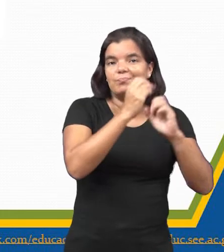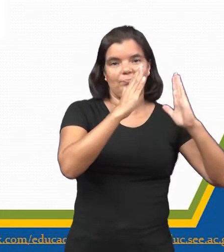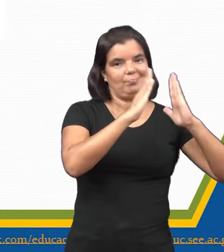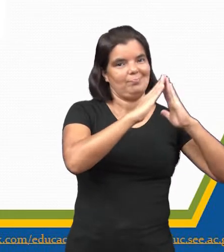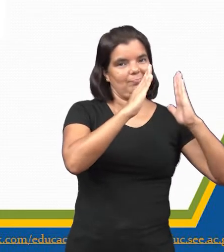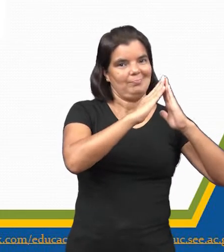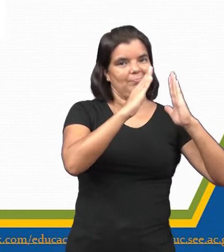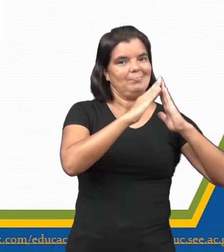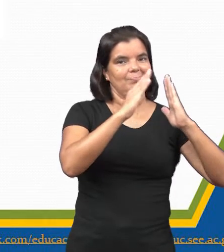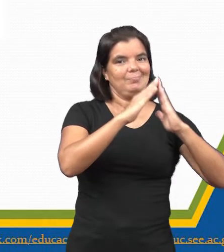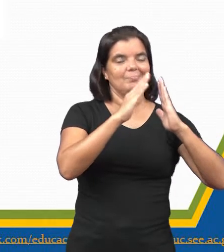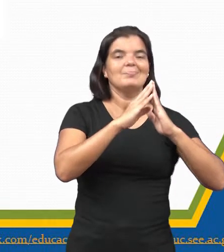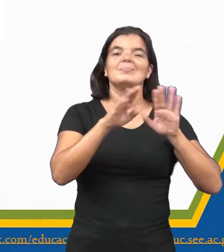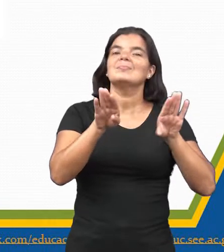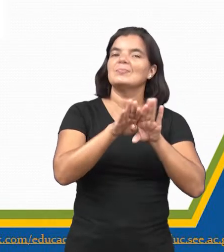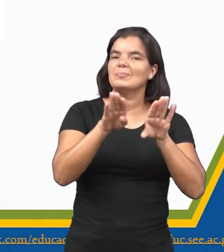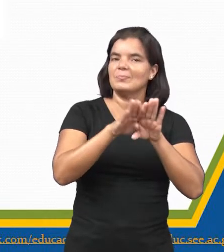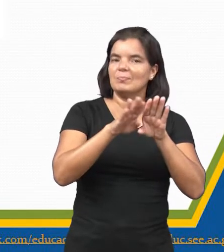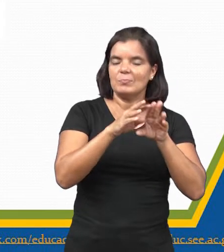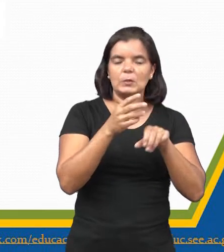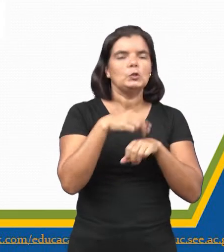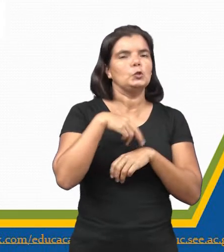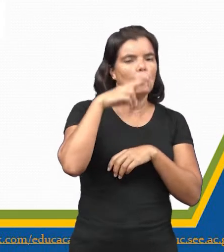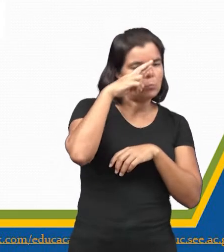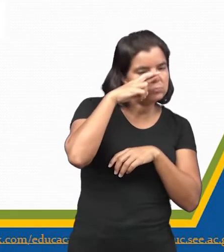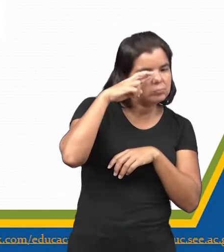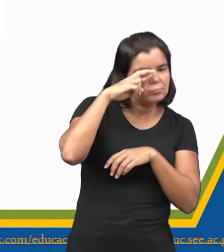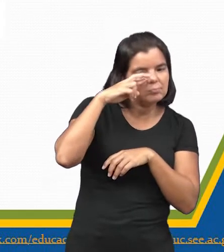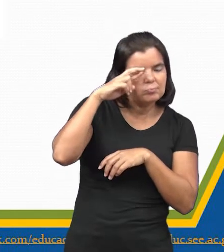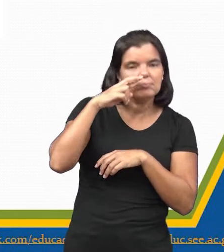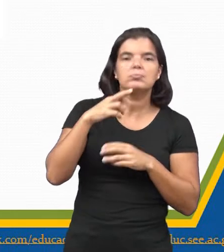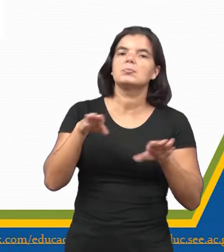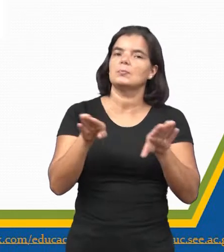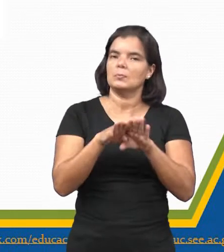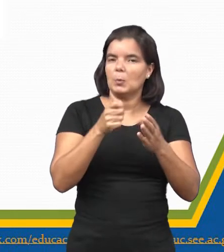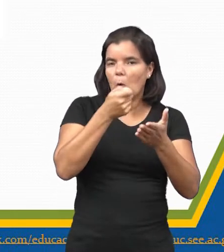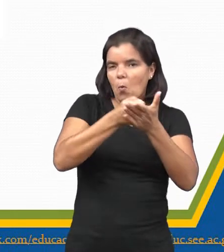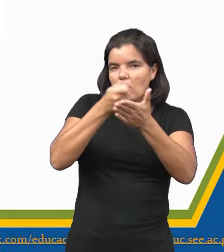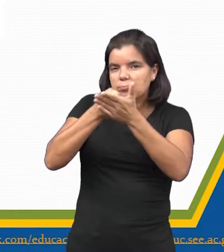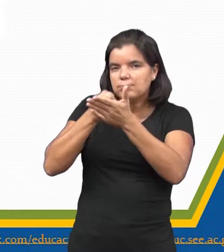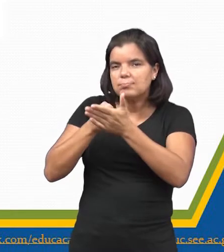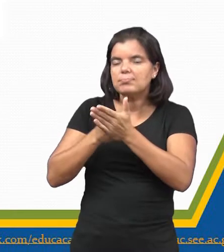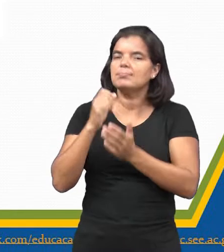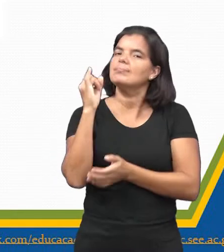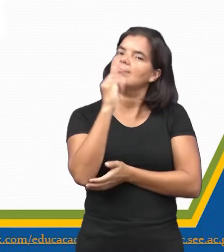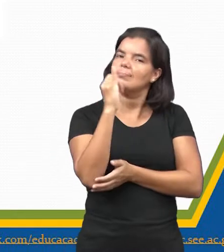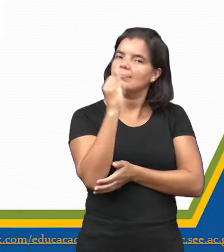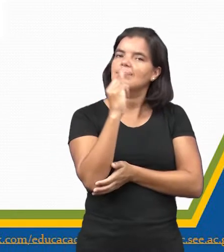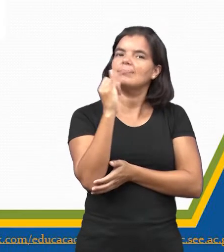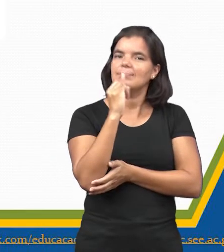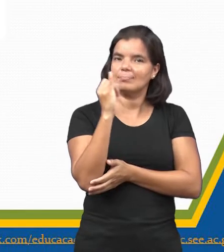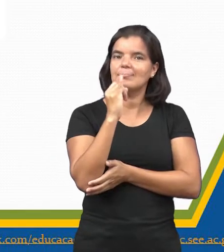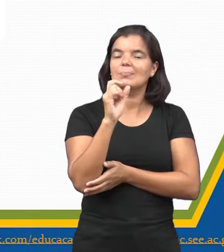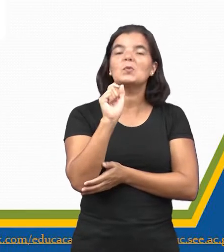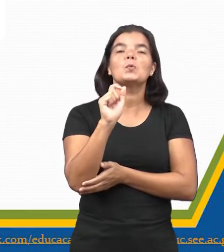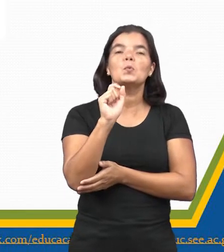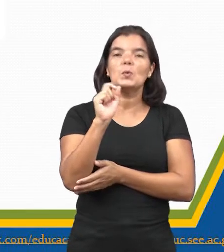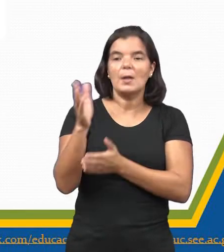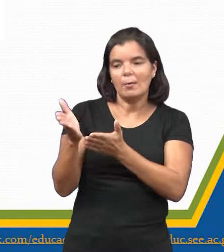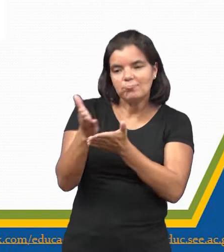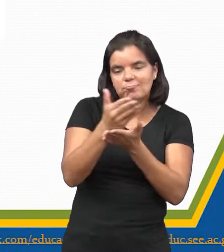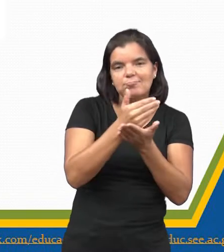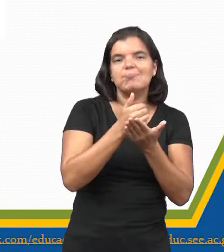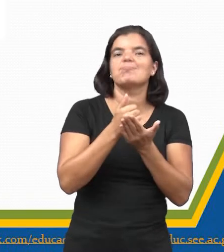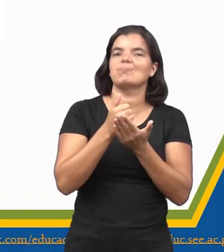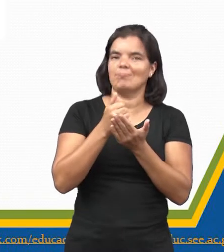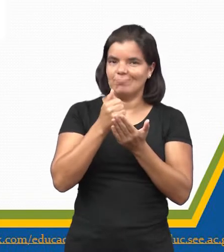de contratação, faziam a fiscalização cobrando impostos, né? Sobre o que era extraído